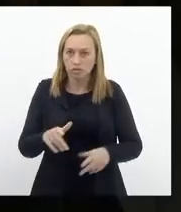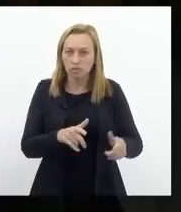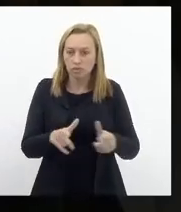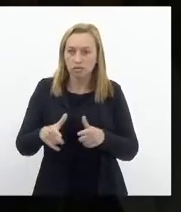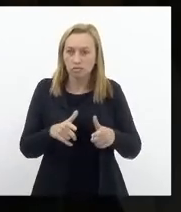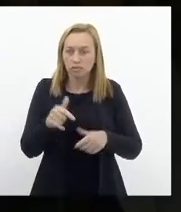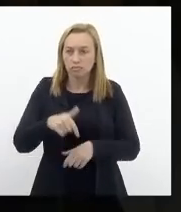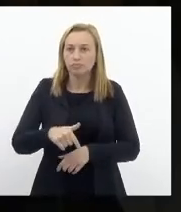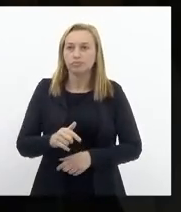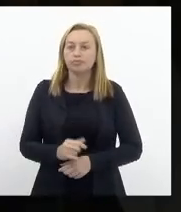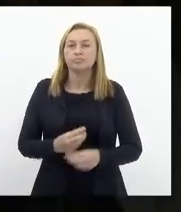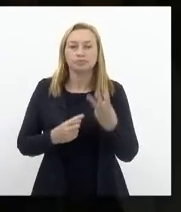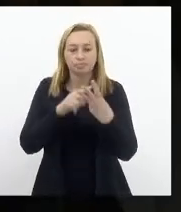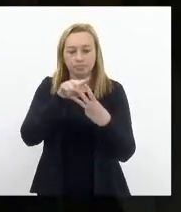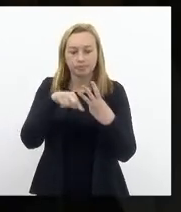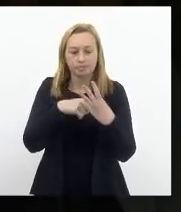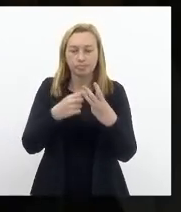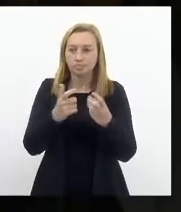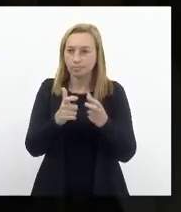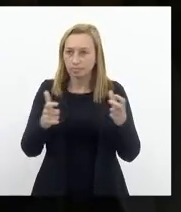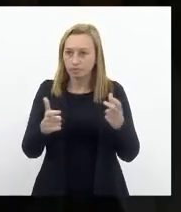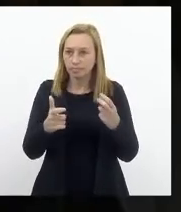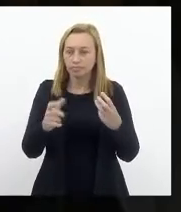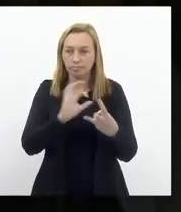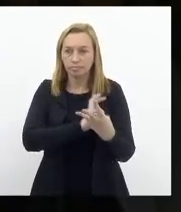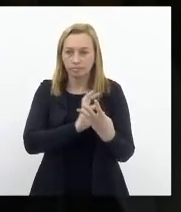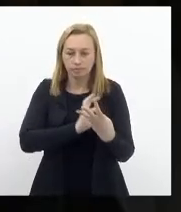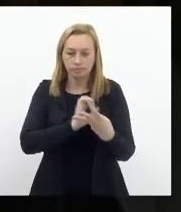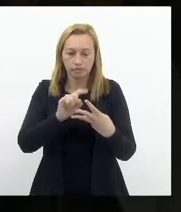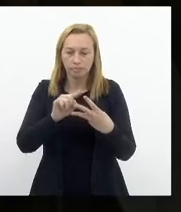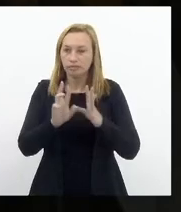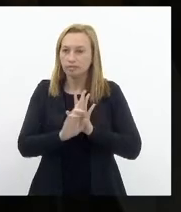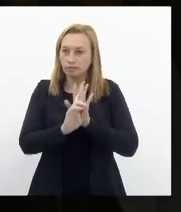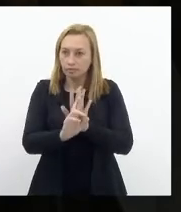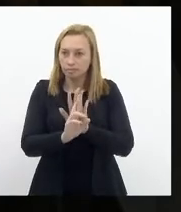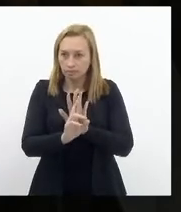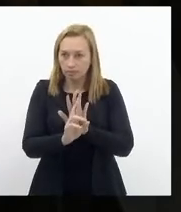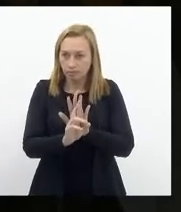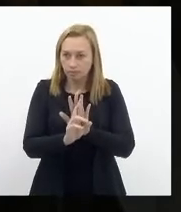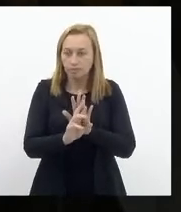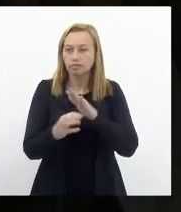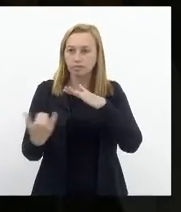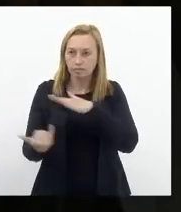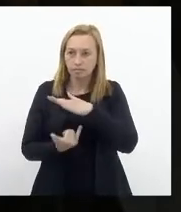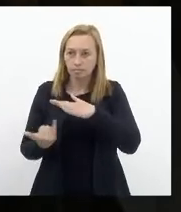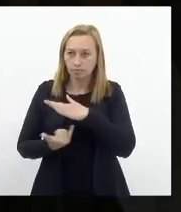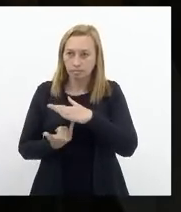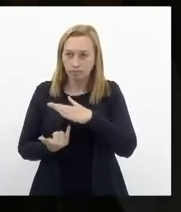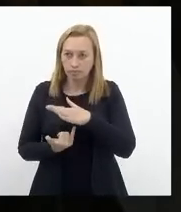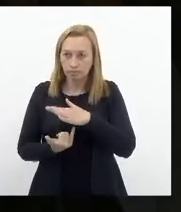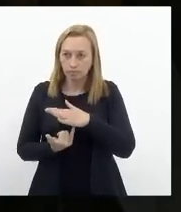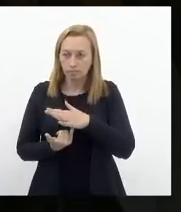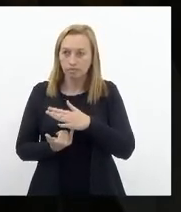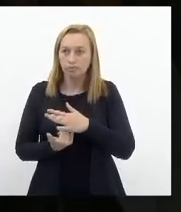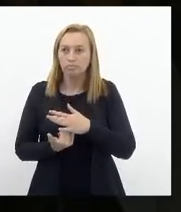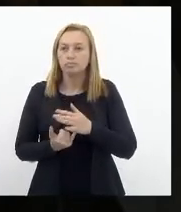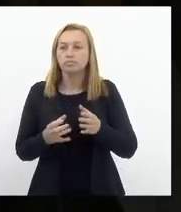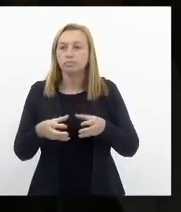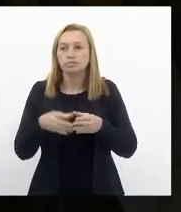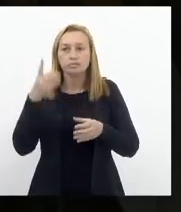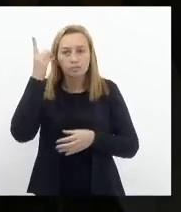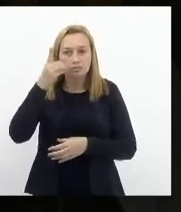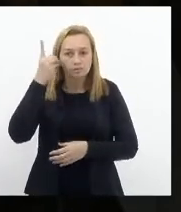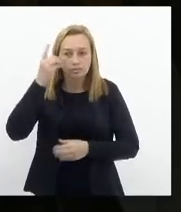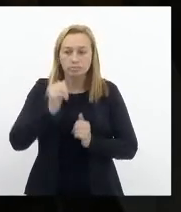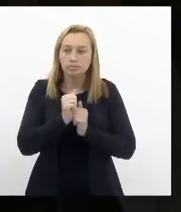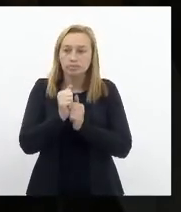a Polícia Civil tem três grandes policiais que representam a instituição nesse Parlamento. Os senhores e senhoras têm